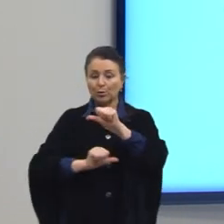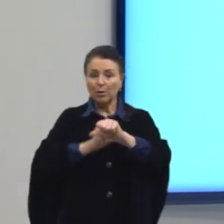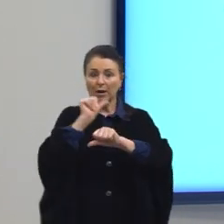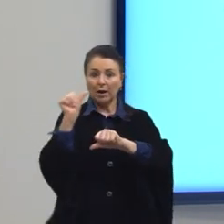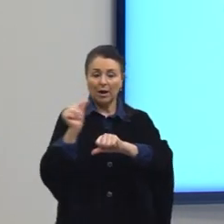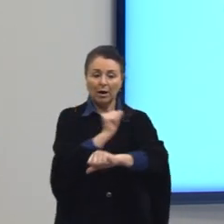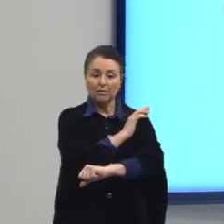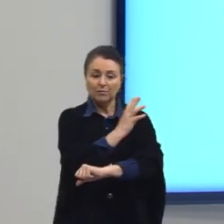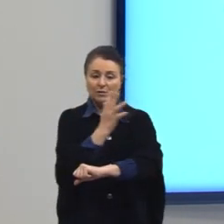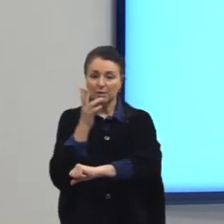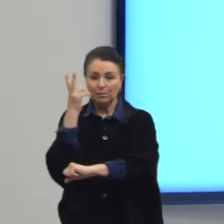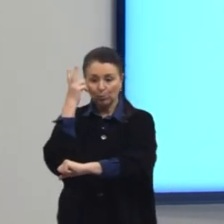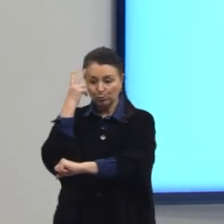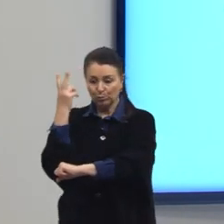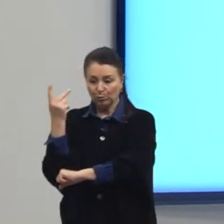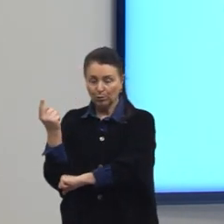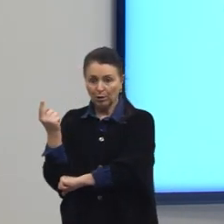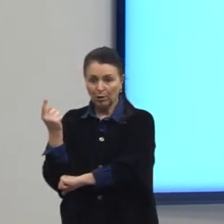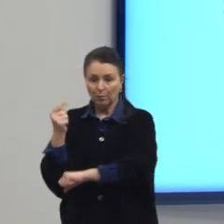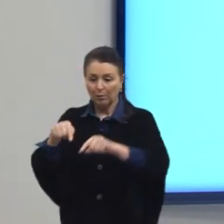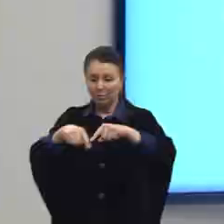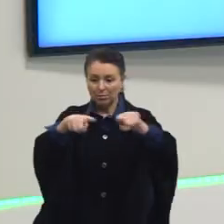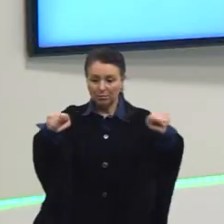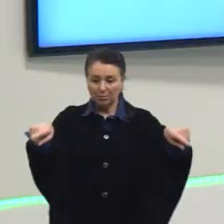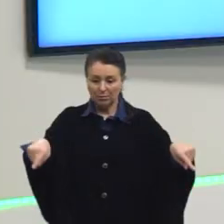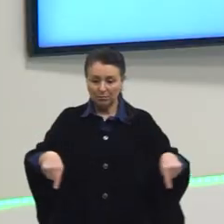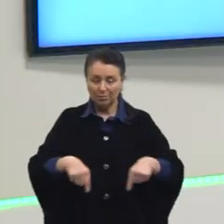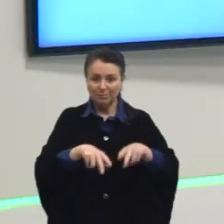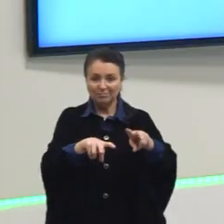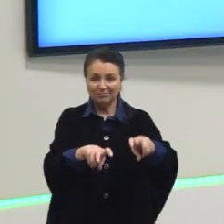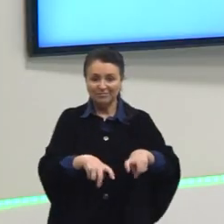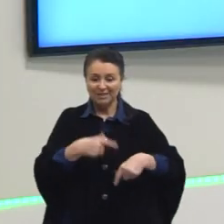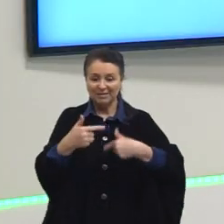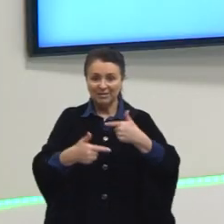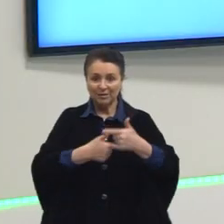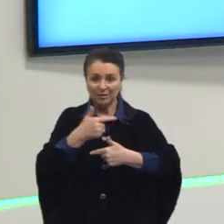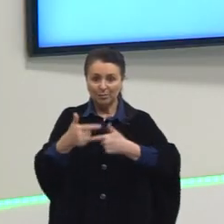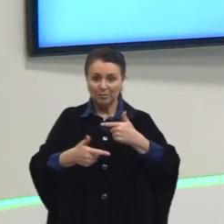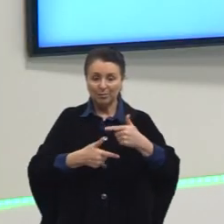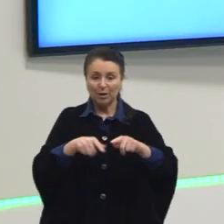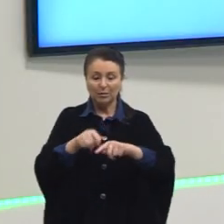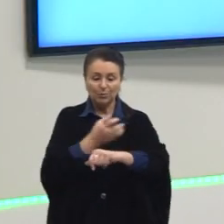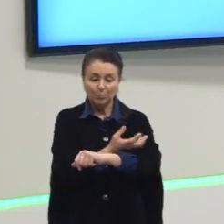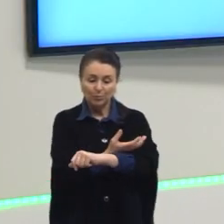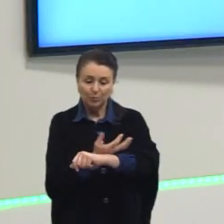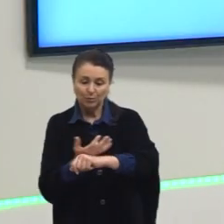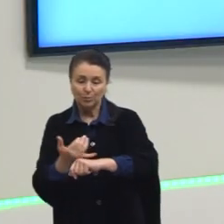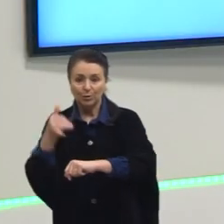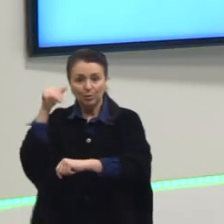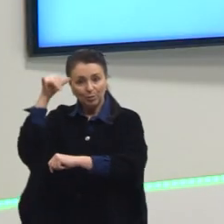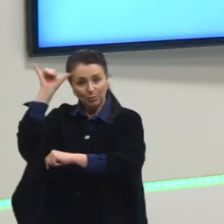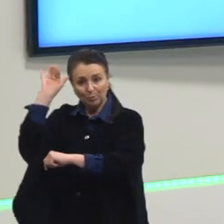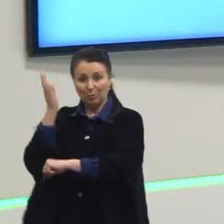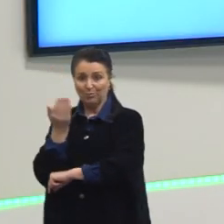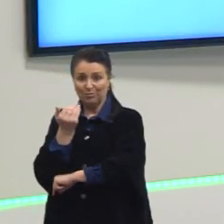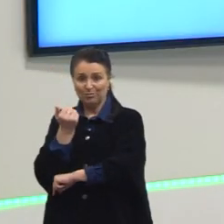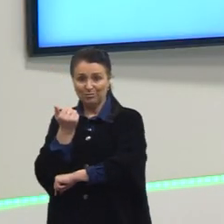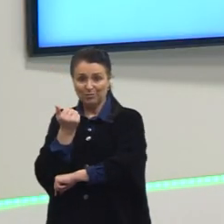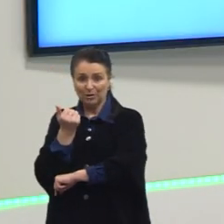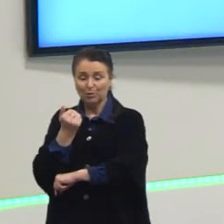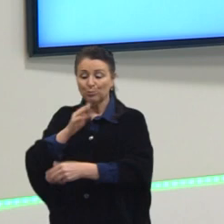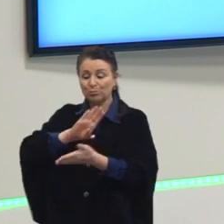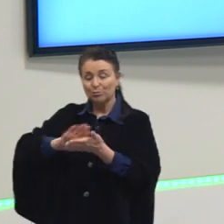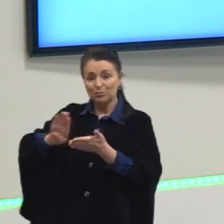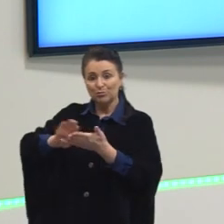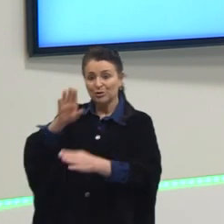em áreas de lavoura e pastagens. Então, é necessário converter ali, tirar a vegetação natural para que